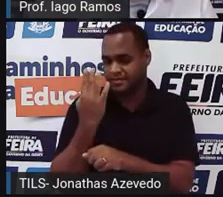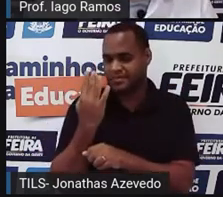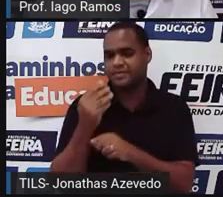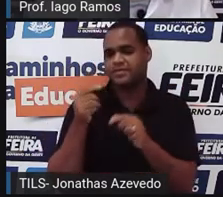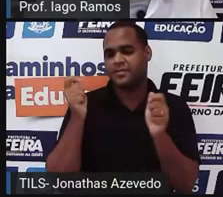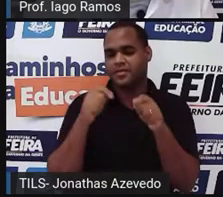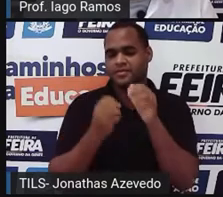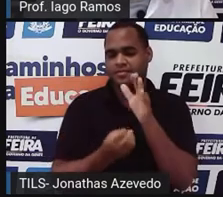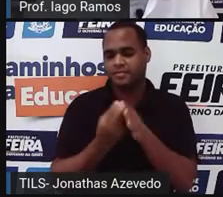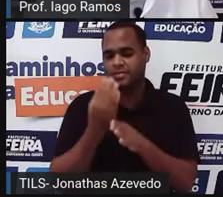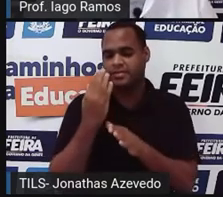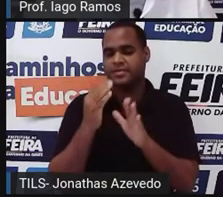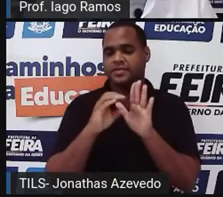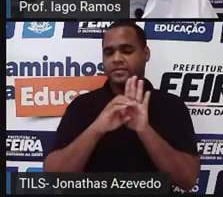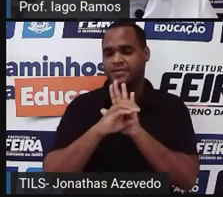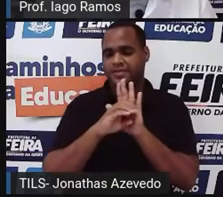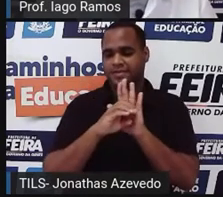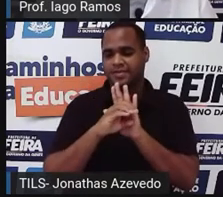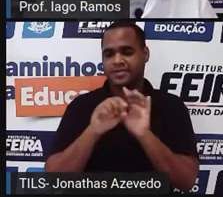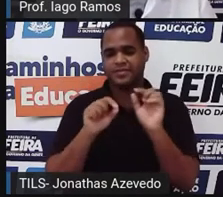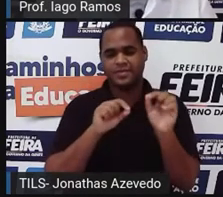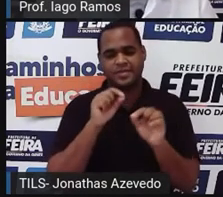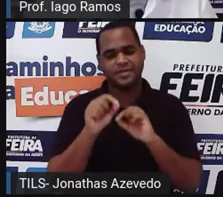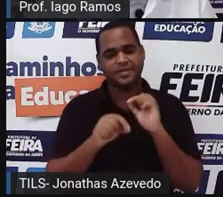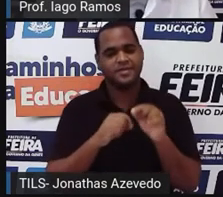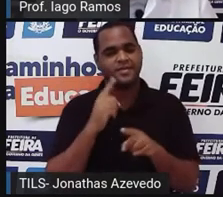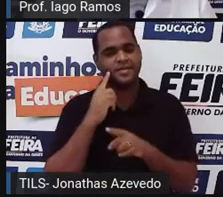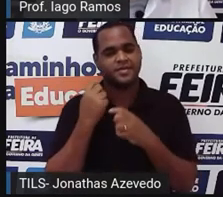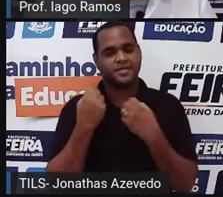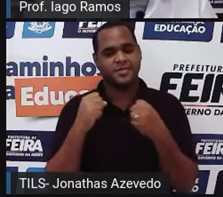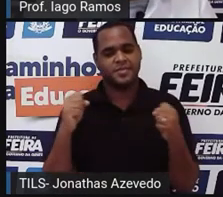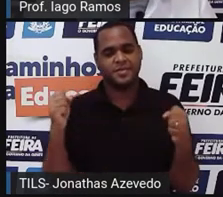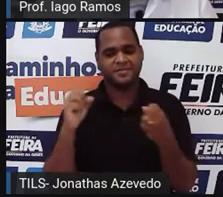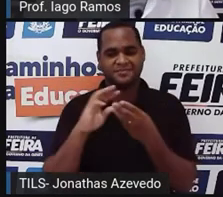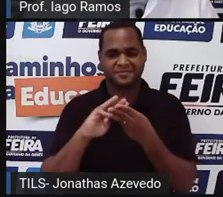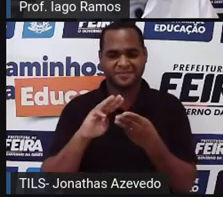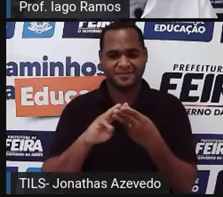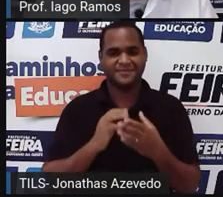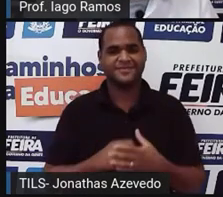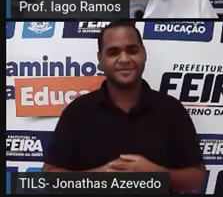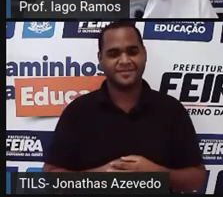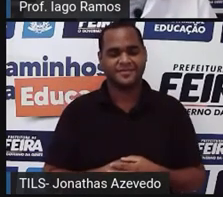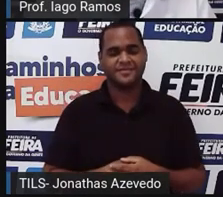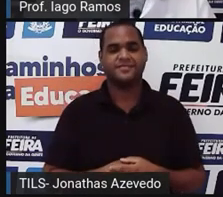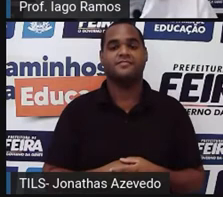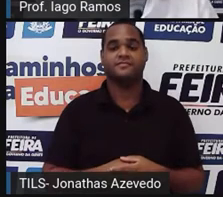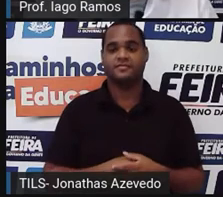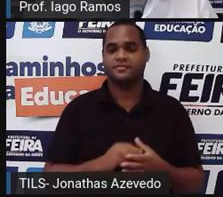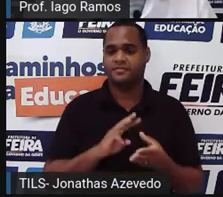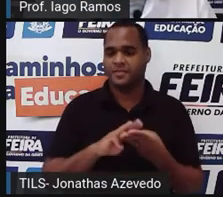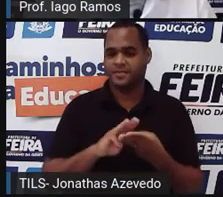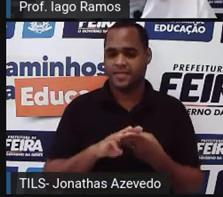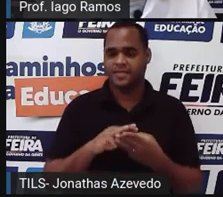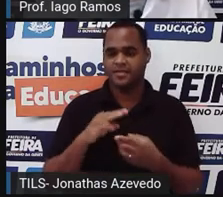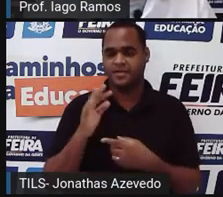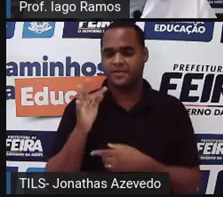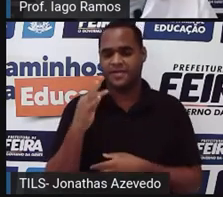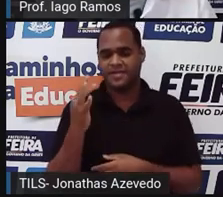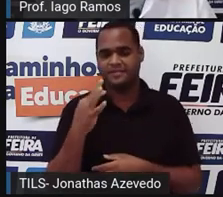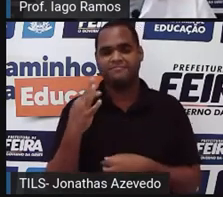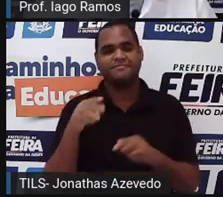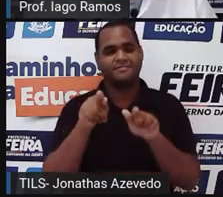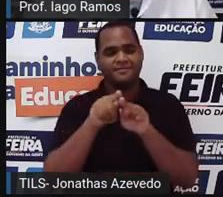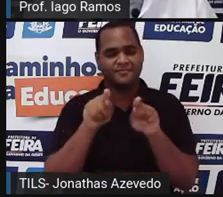surgir um conceito que a matemática chama de grandeza. A matemática e a física também, tá?